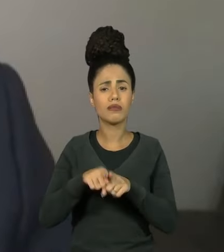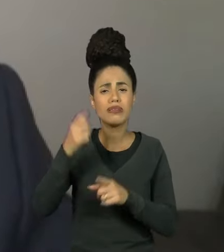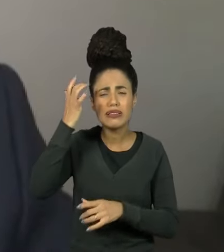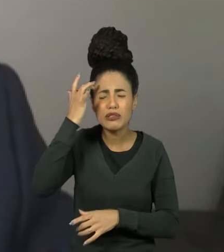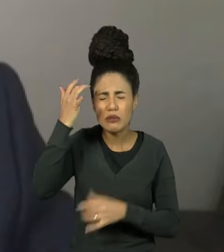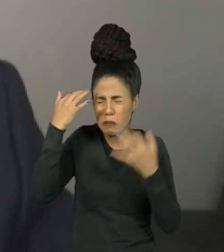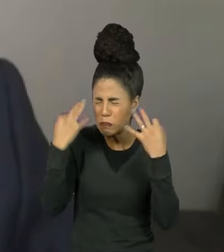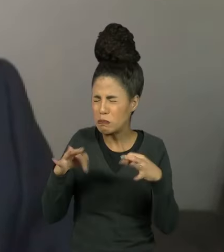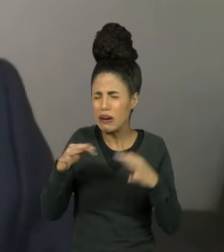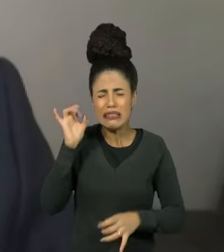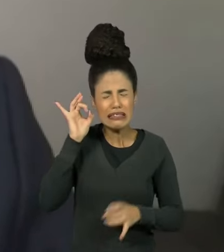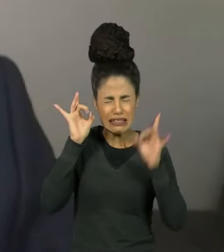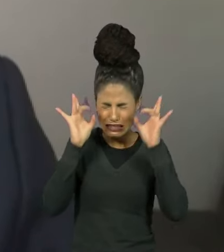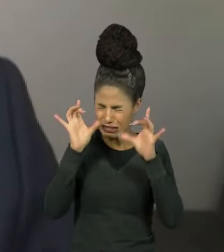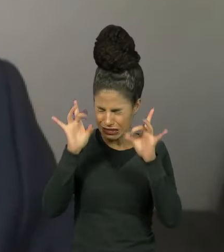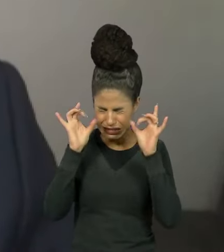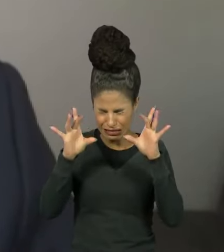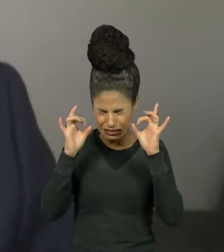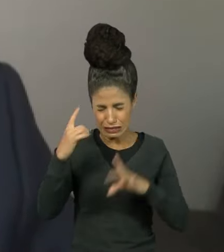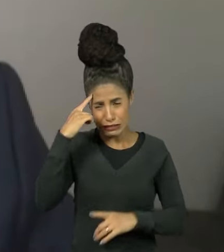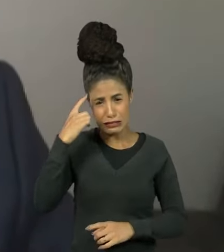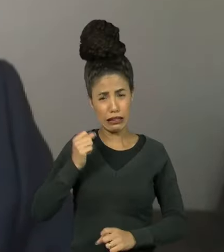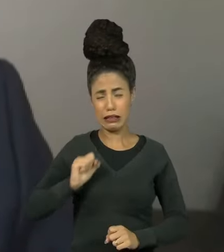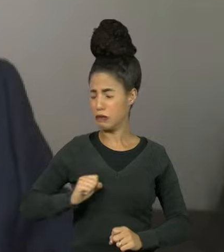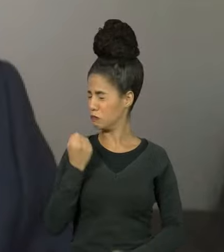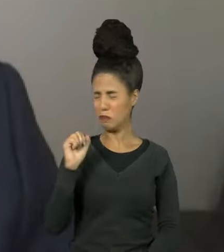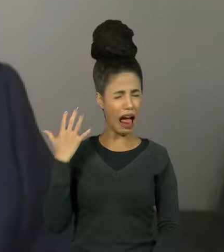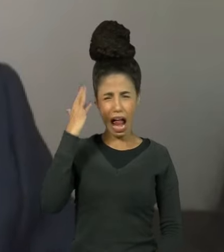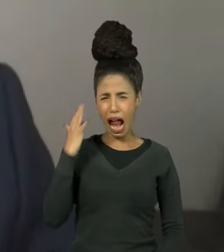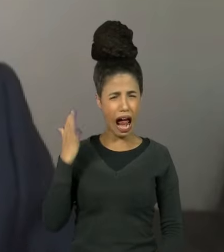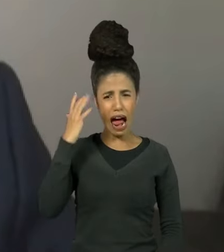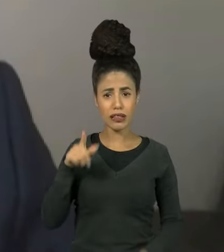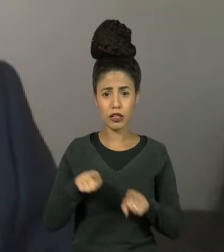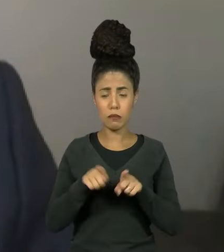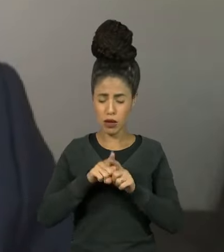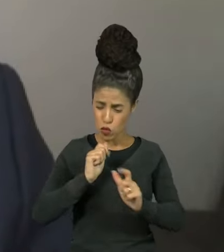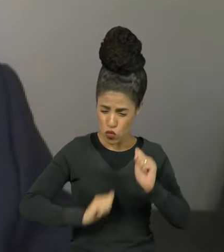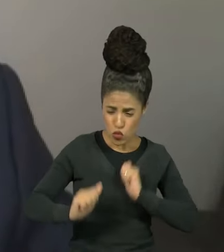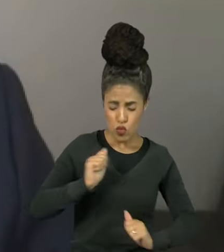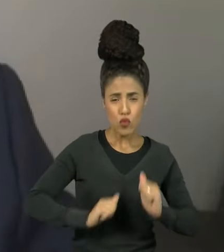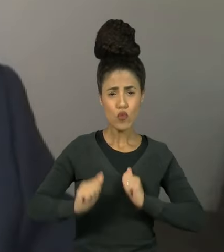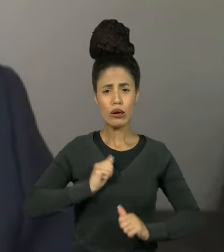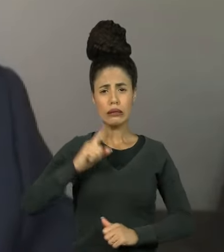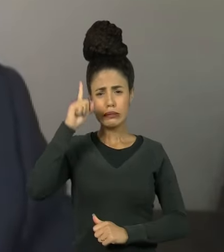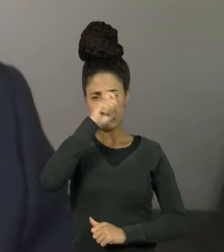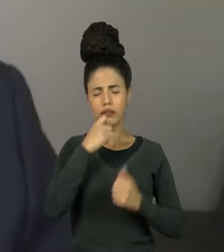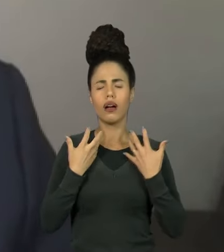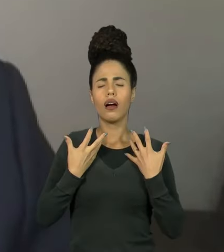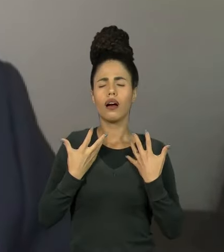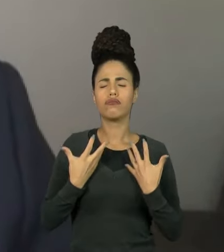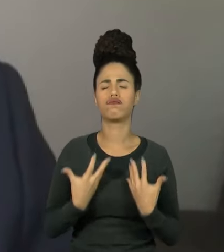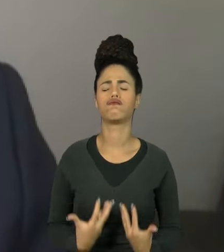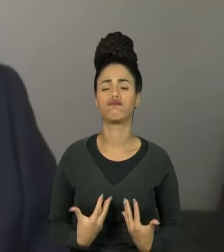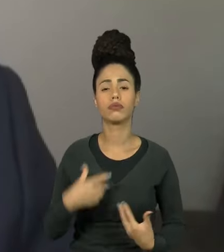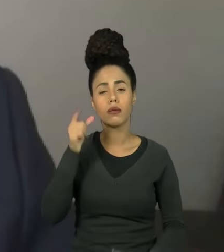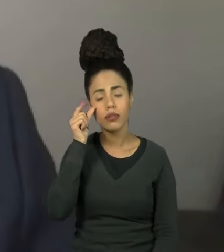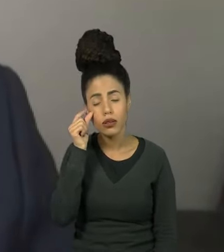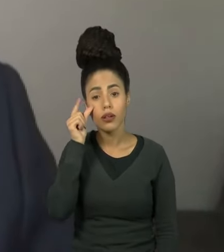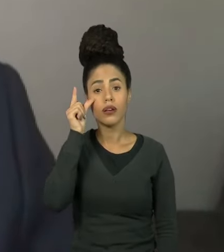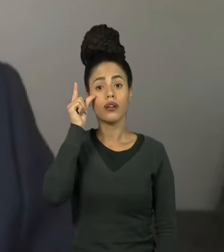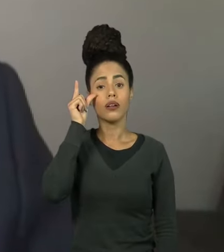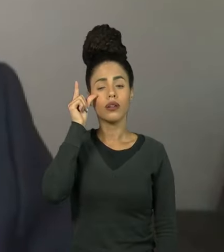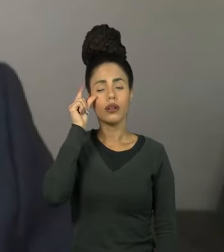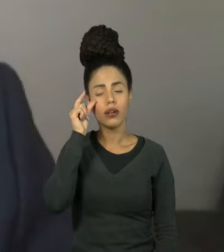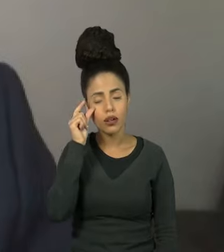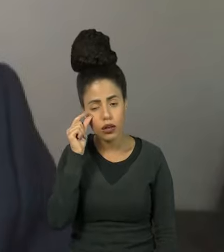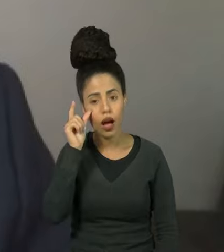cabeça, irritabilidade, piora da ansiedade, depressão, fadiga, sonolência diurna, risco